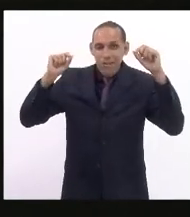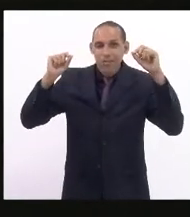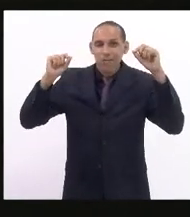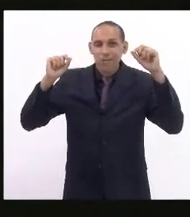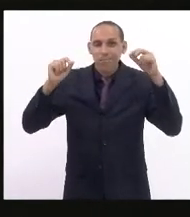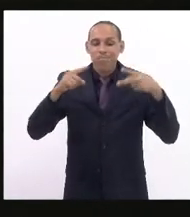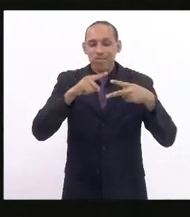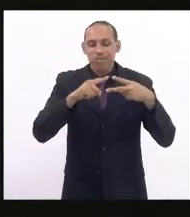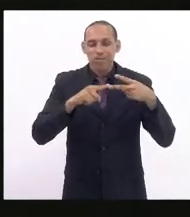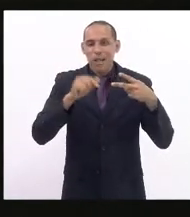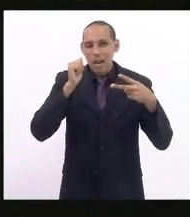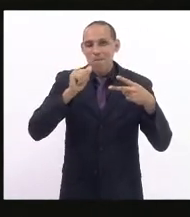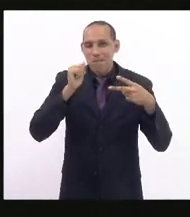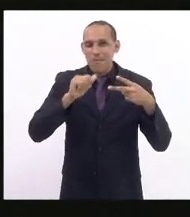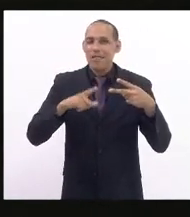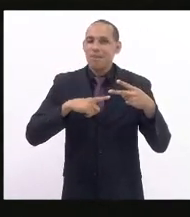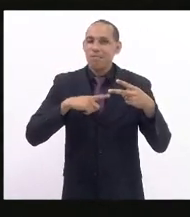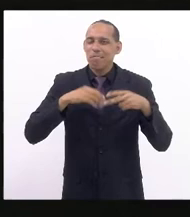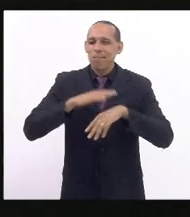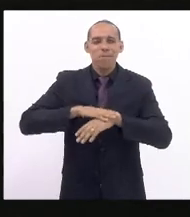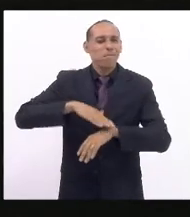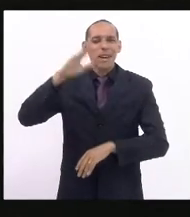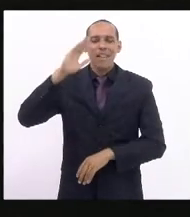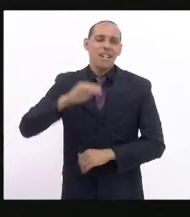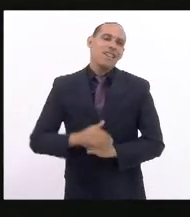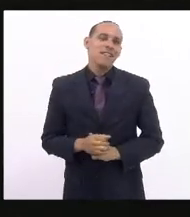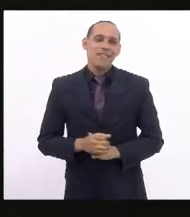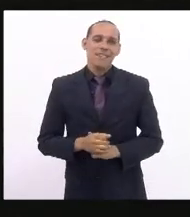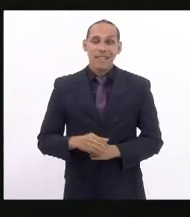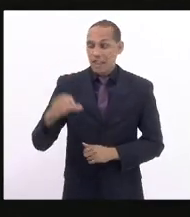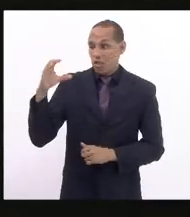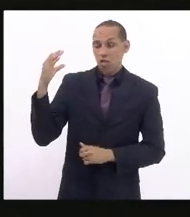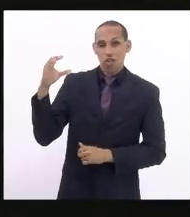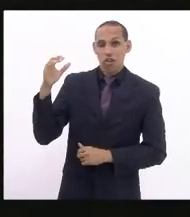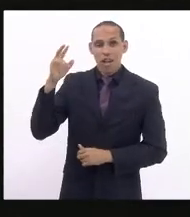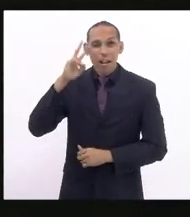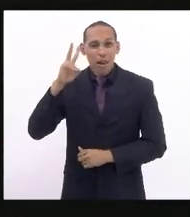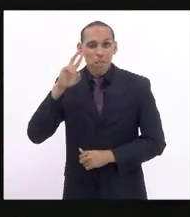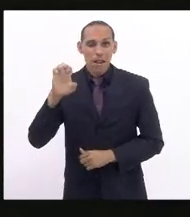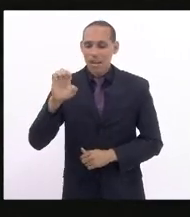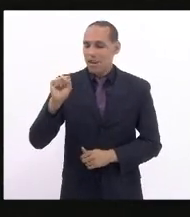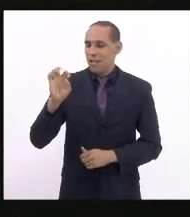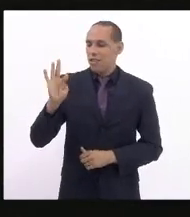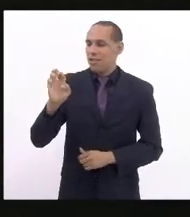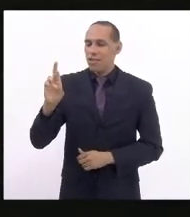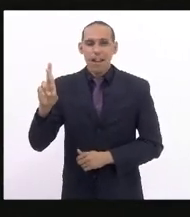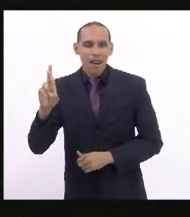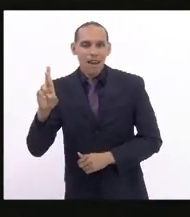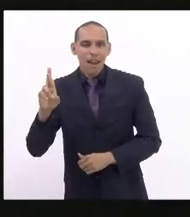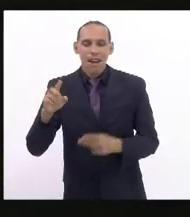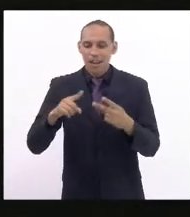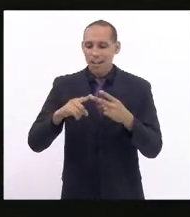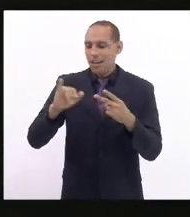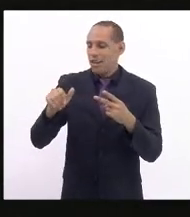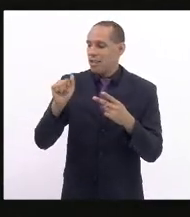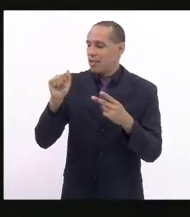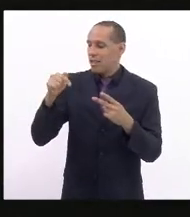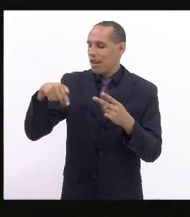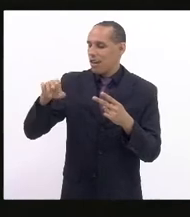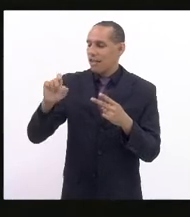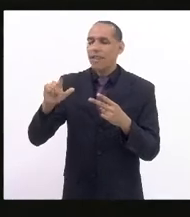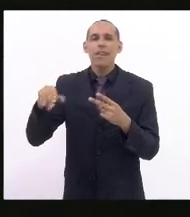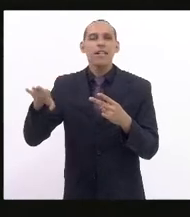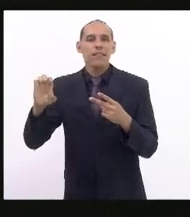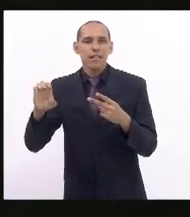podemos falar de cientistas sem lembrar aqui de Esther Cerdeira Sabino e de Jaqueline Góz de